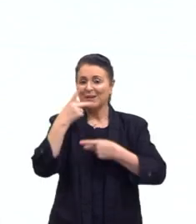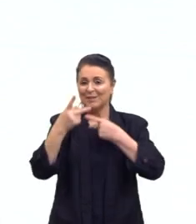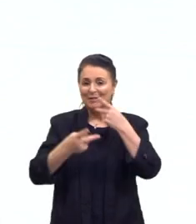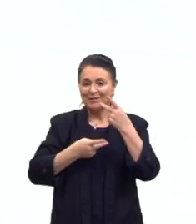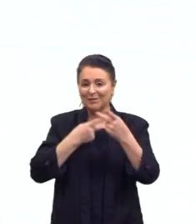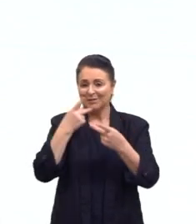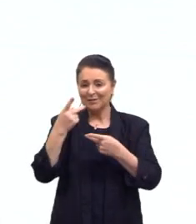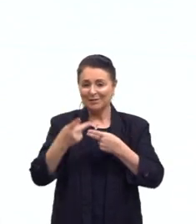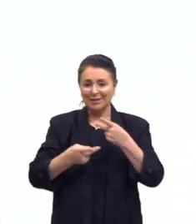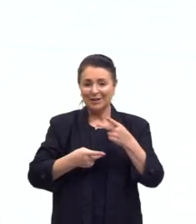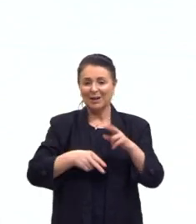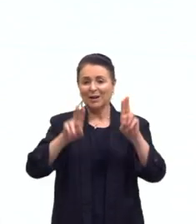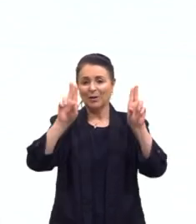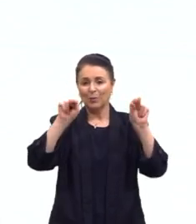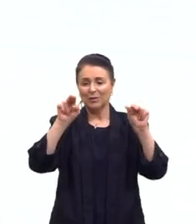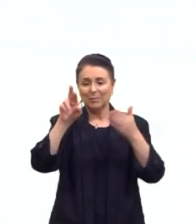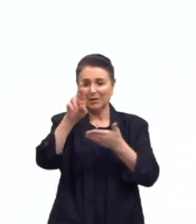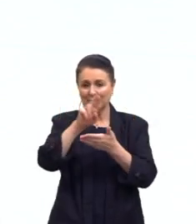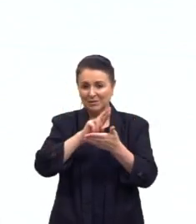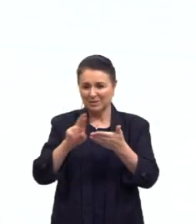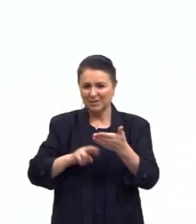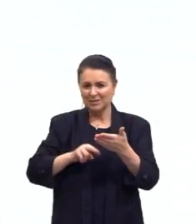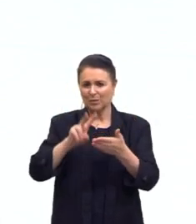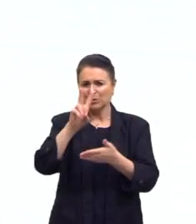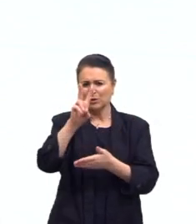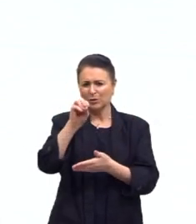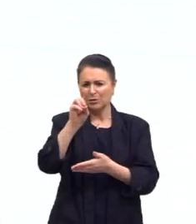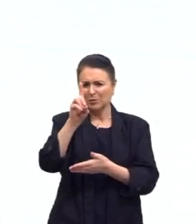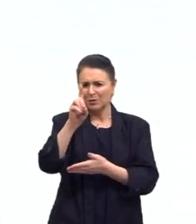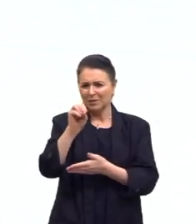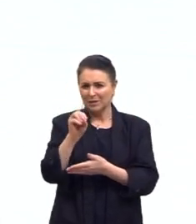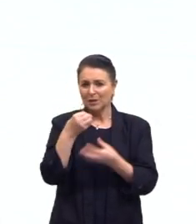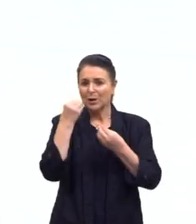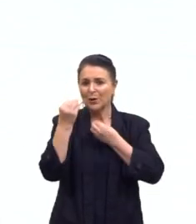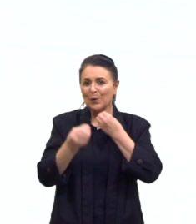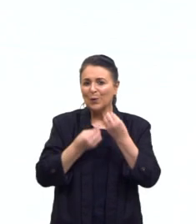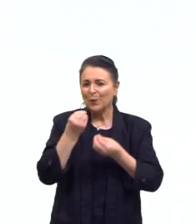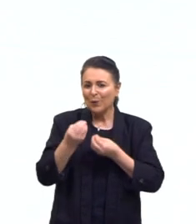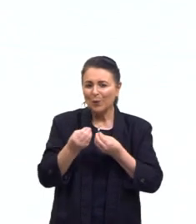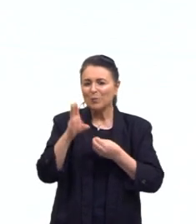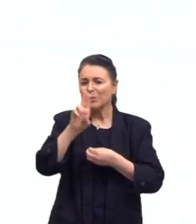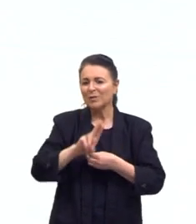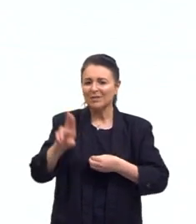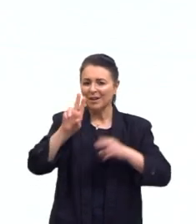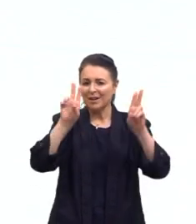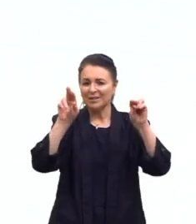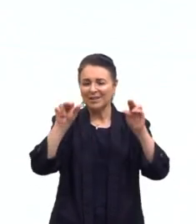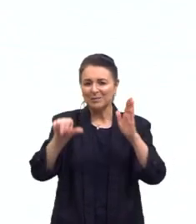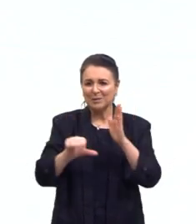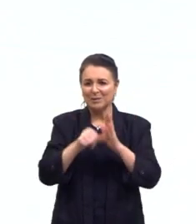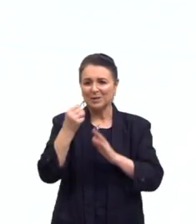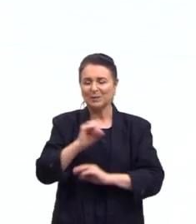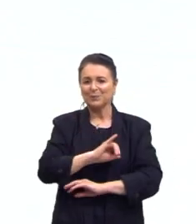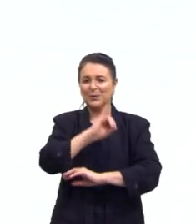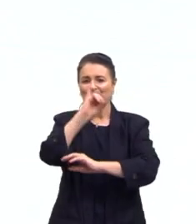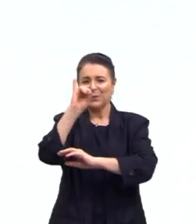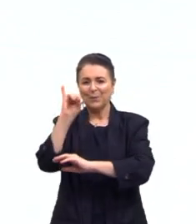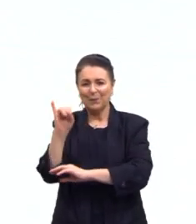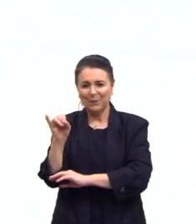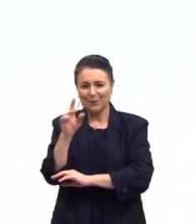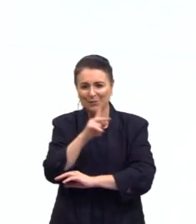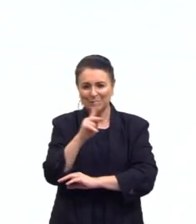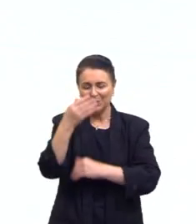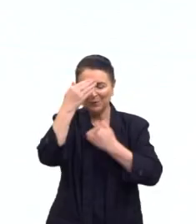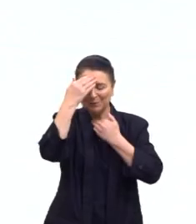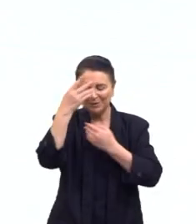pouquinho, então, sobre um tema de uma redação de 2010 e como é que a gente pode abordar esse tema melhor. Olá, Lucas. Tudo bem?